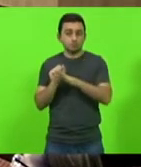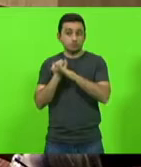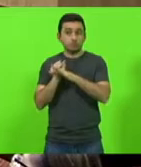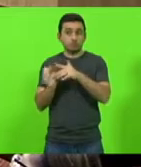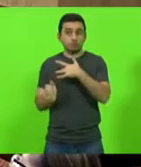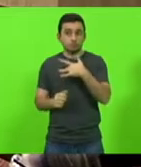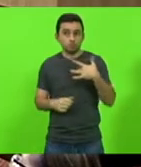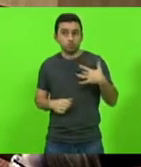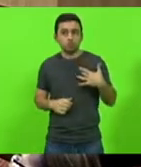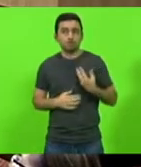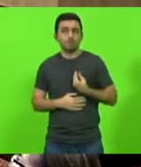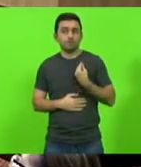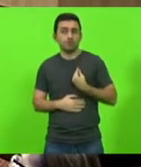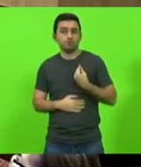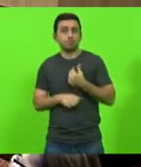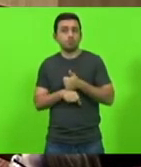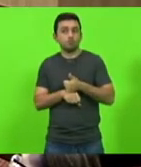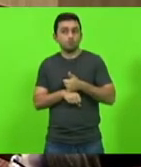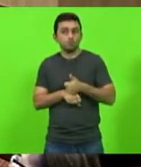profissionais considerados